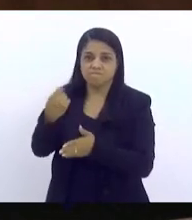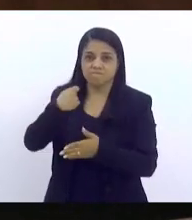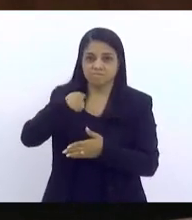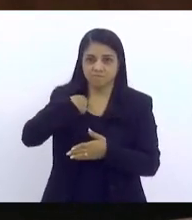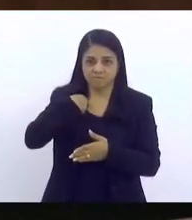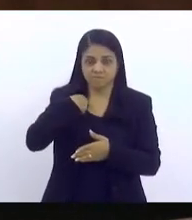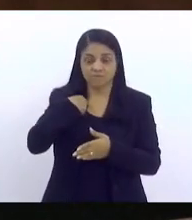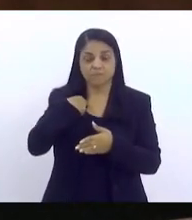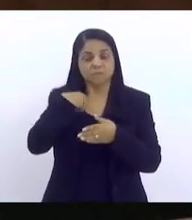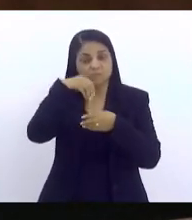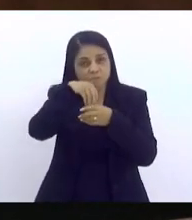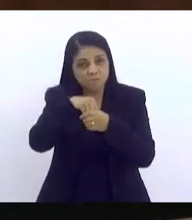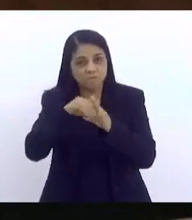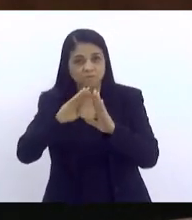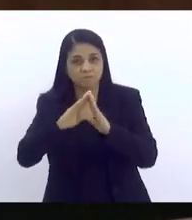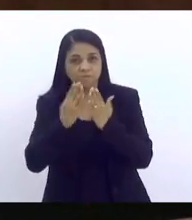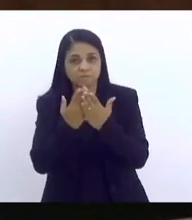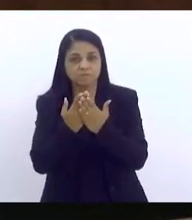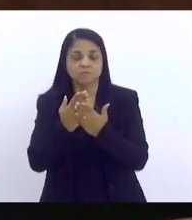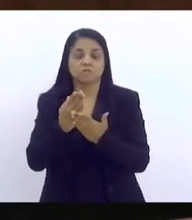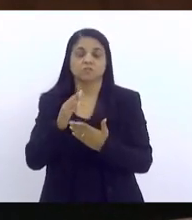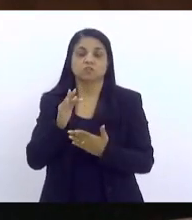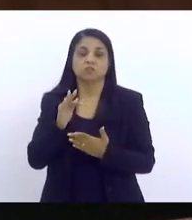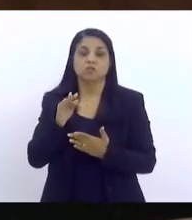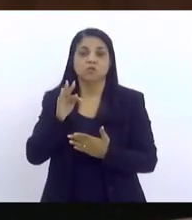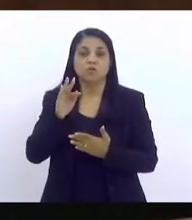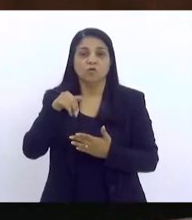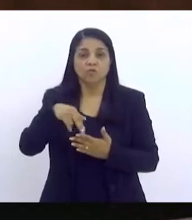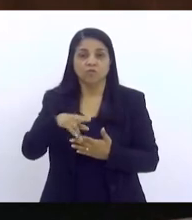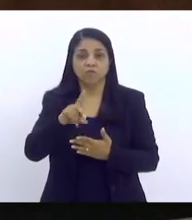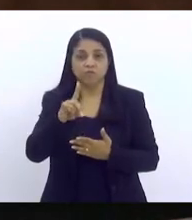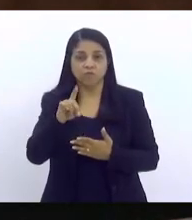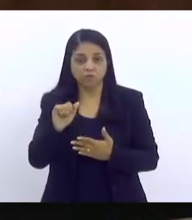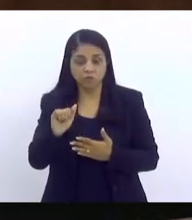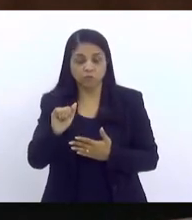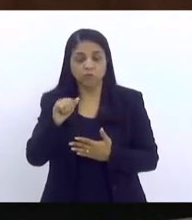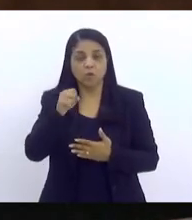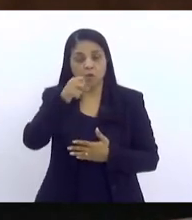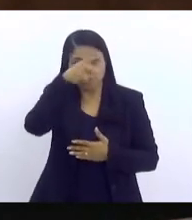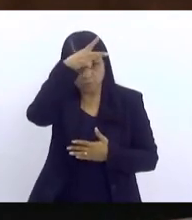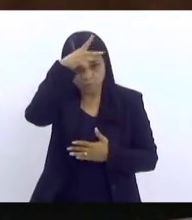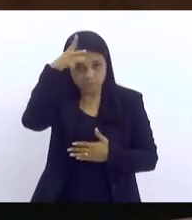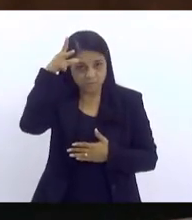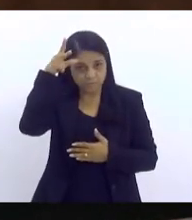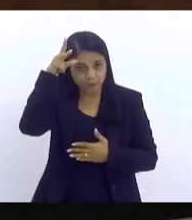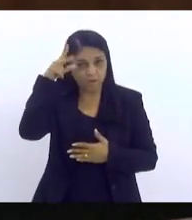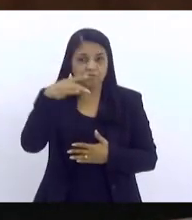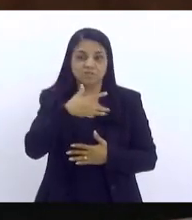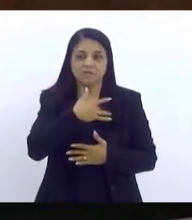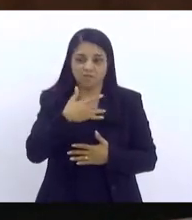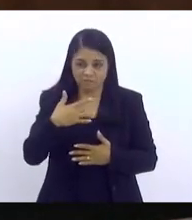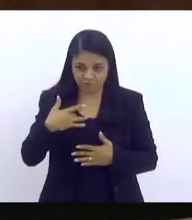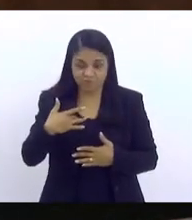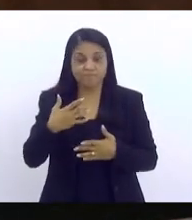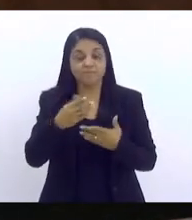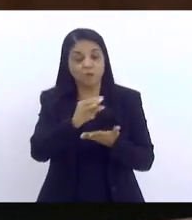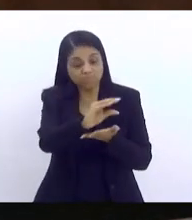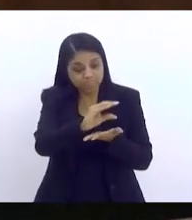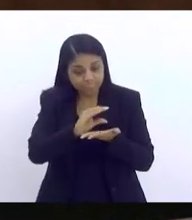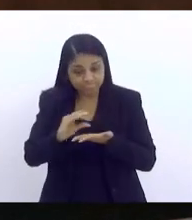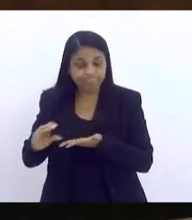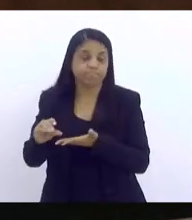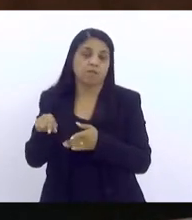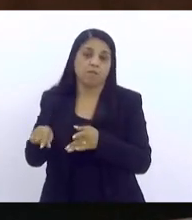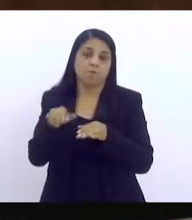quando eles chegam no Fundo Municipal de Saúde. Haja vista que esse recurso, ele é destinado para o custeio do